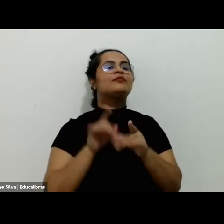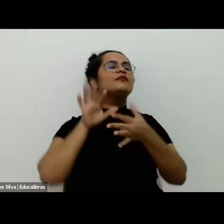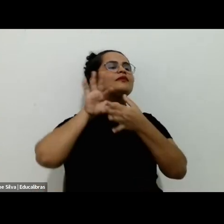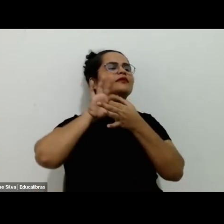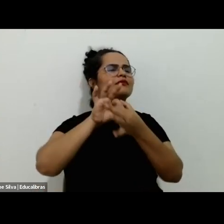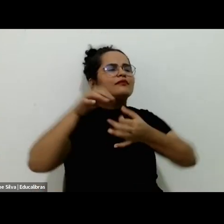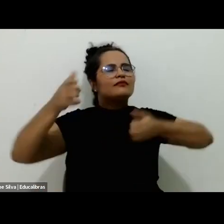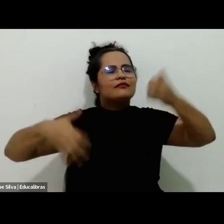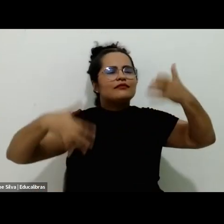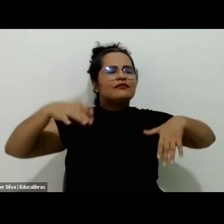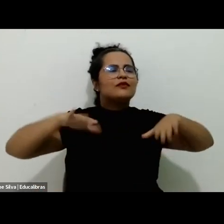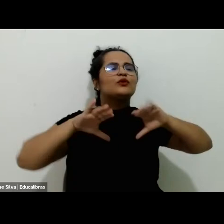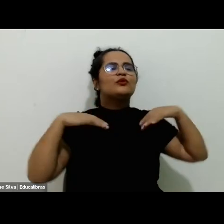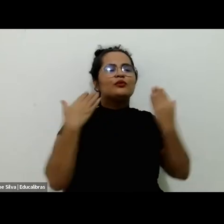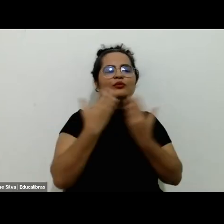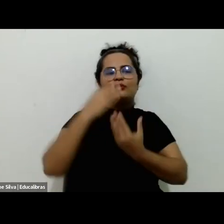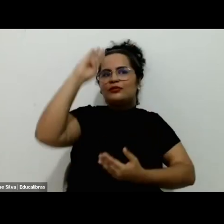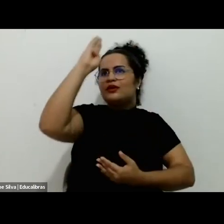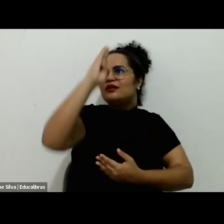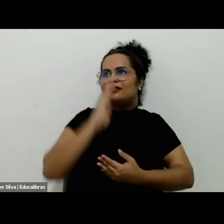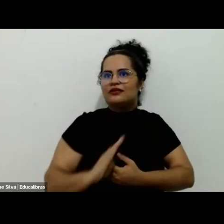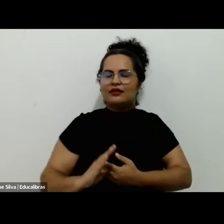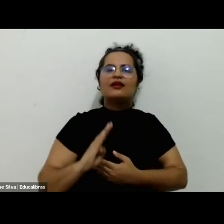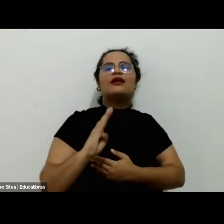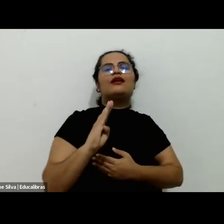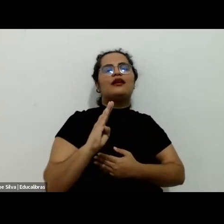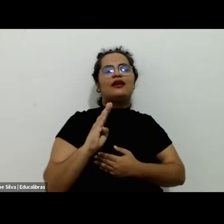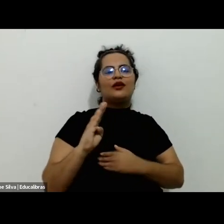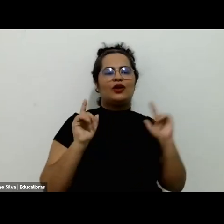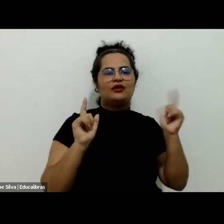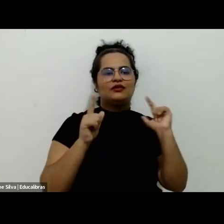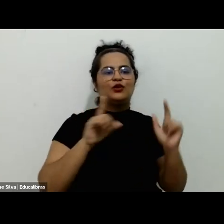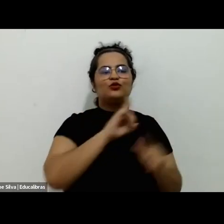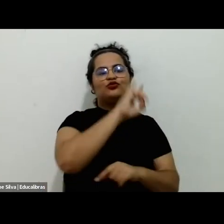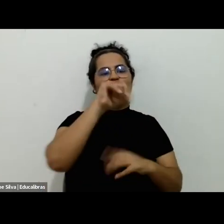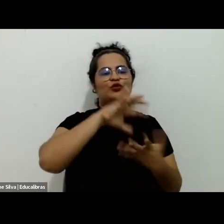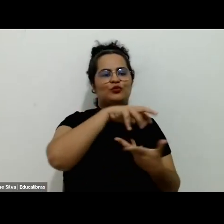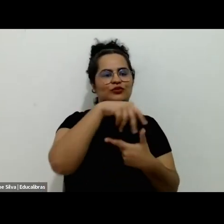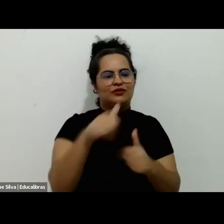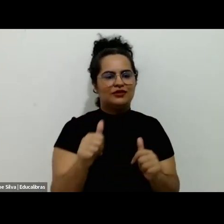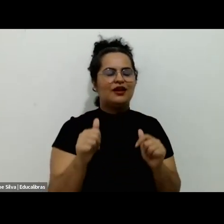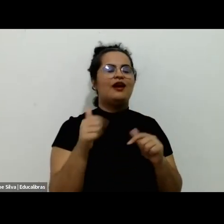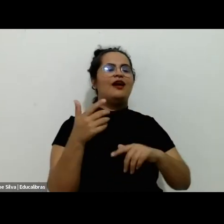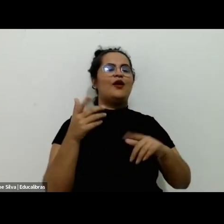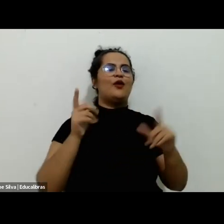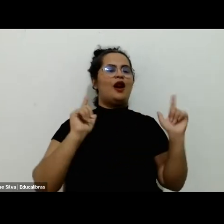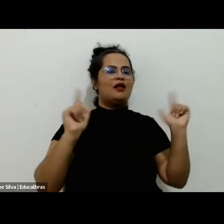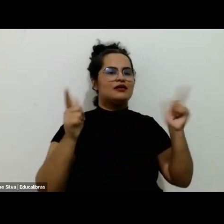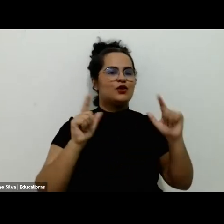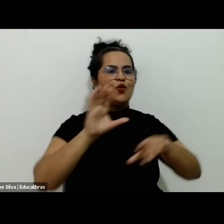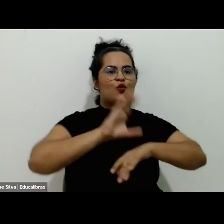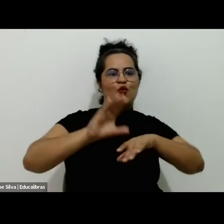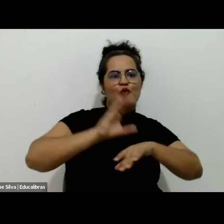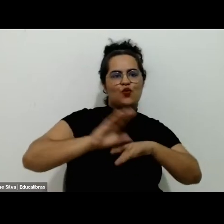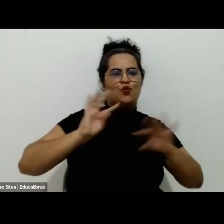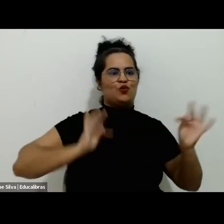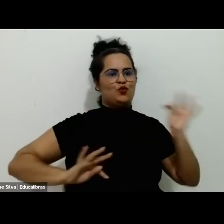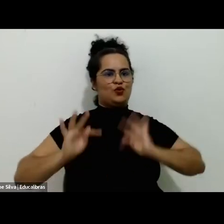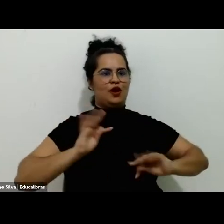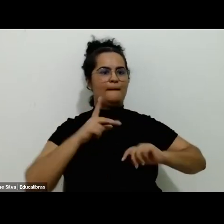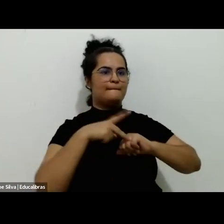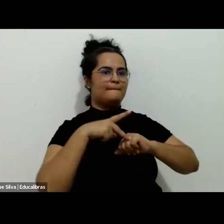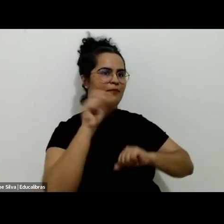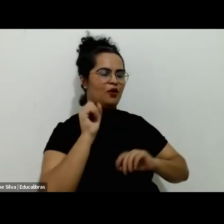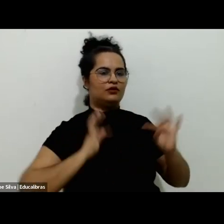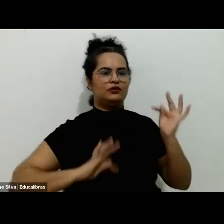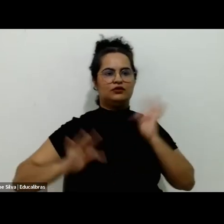do Congresso Brasileiro de Lazer, do Dia Mundial do Lazer, o curso de Lazer e Turismo, a pós-graduação em Turismo, Mocentos de Atividade